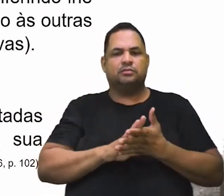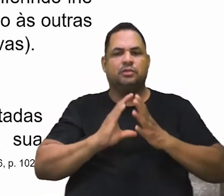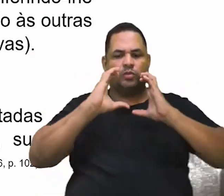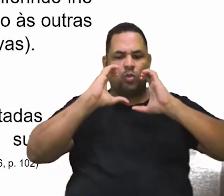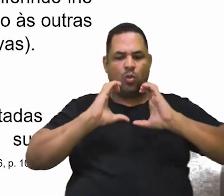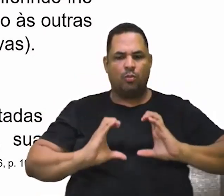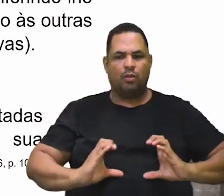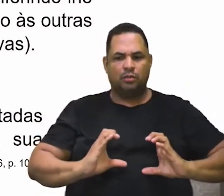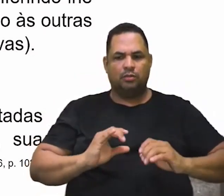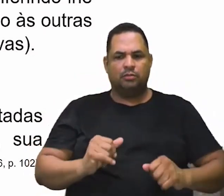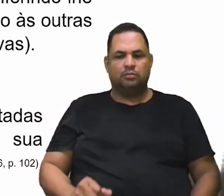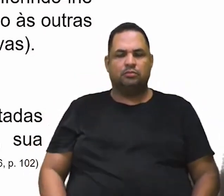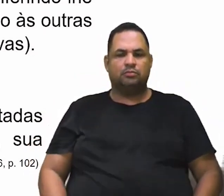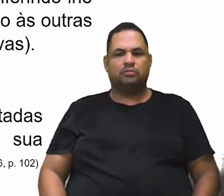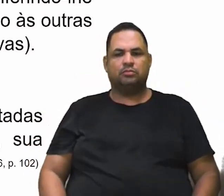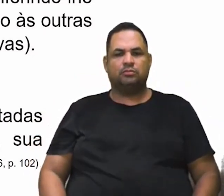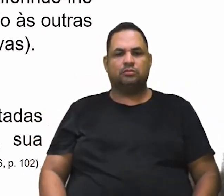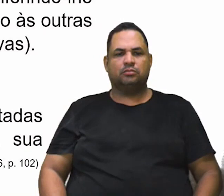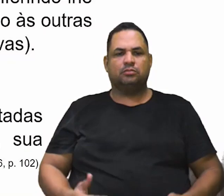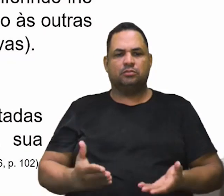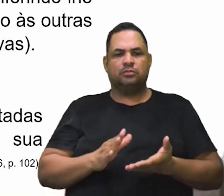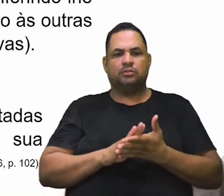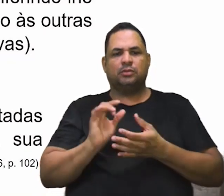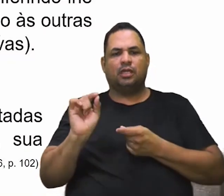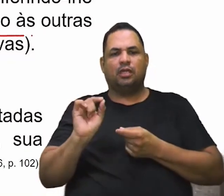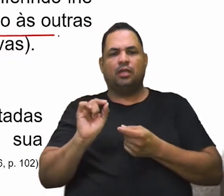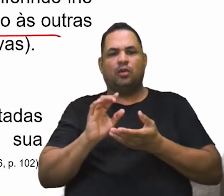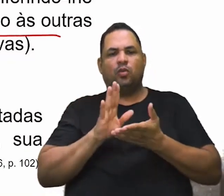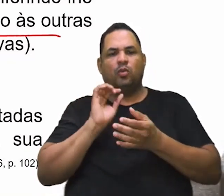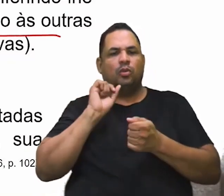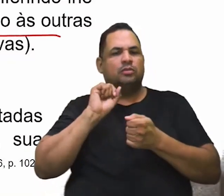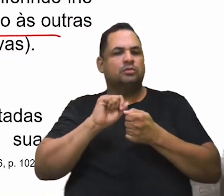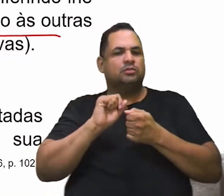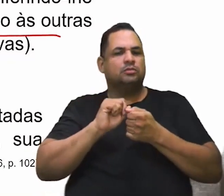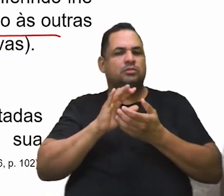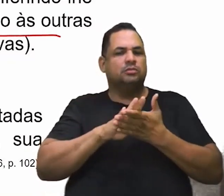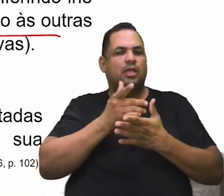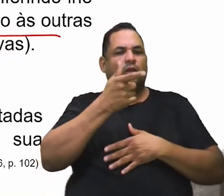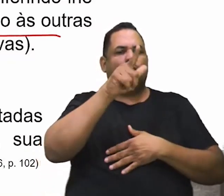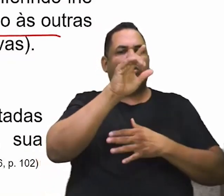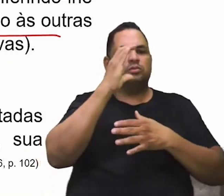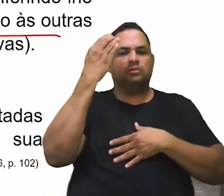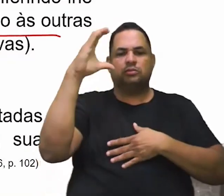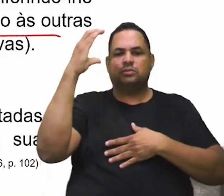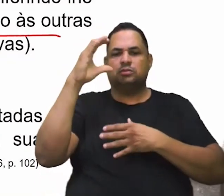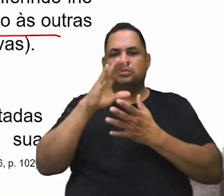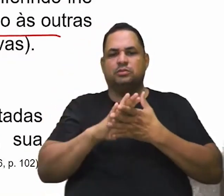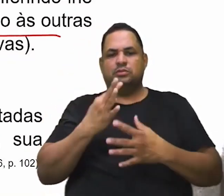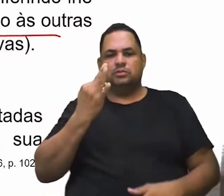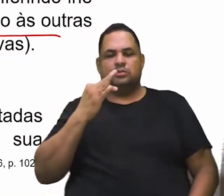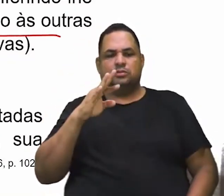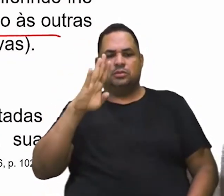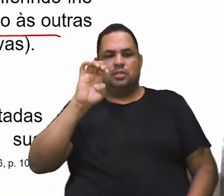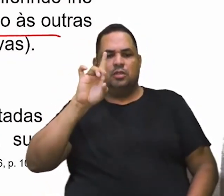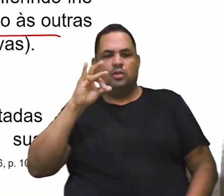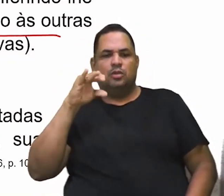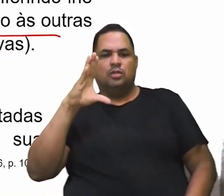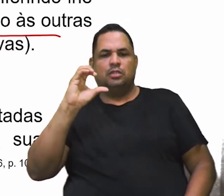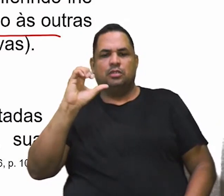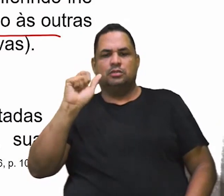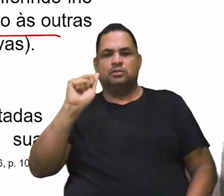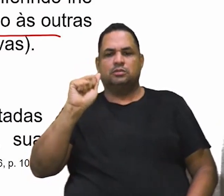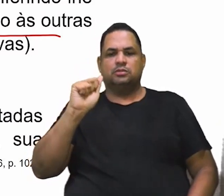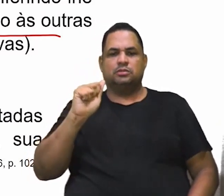comportamento. Conferindo-lhe o quê? Um tratamento diferente atribuído às outras ciências. Seria as teóricas,